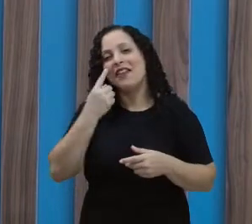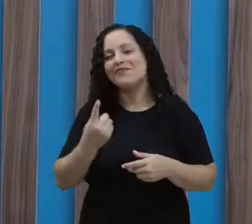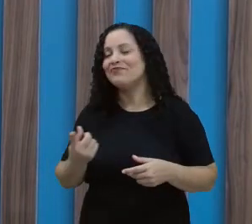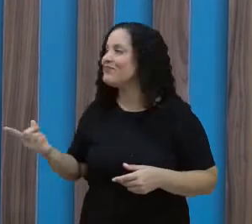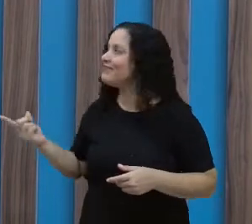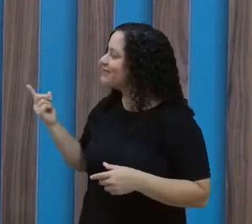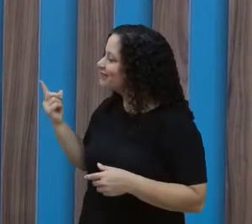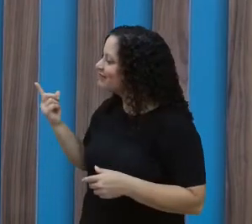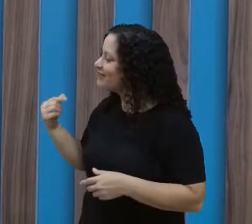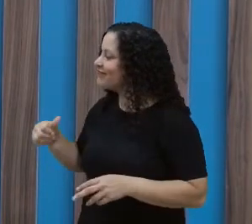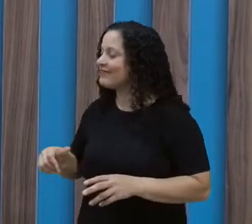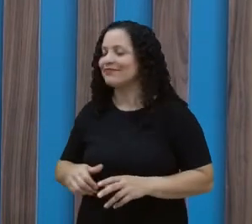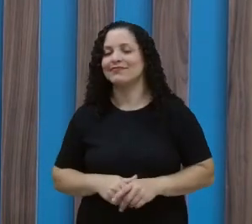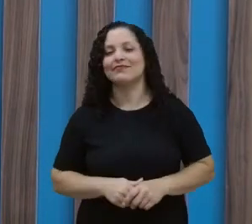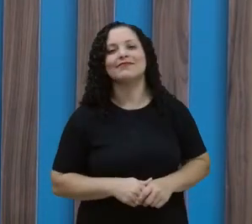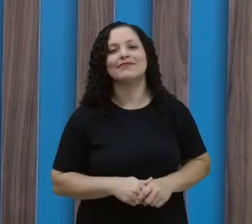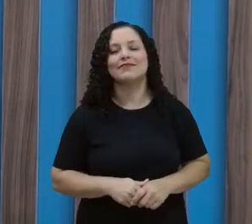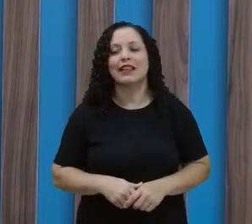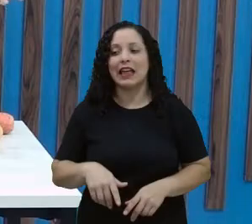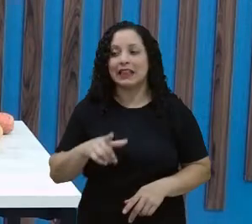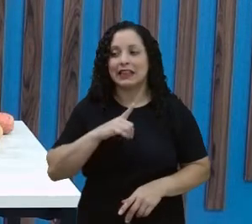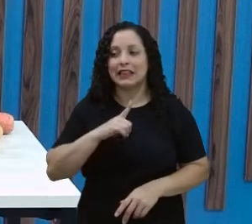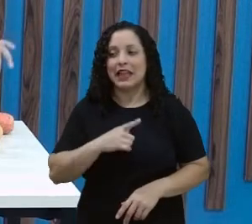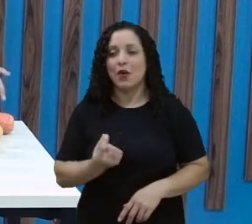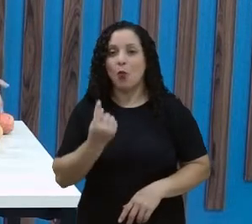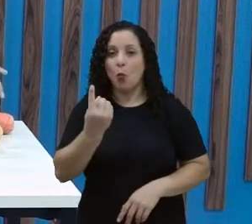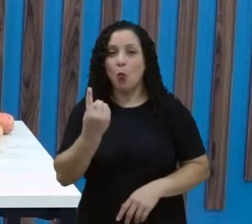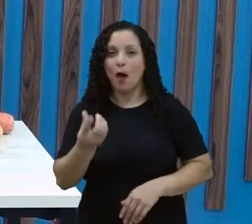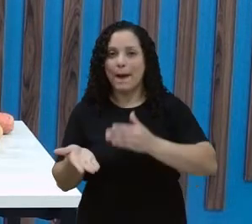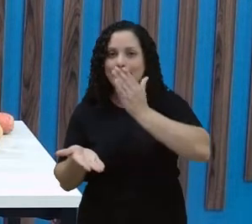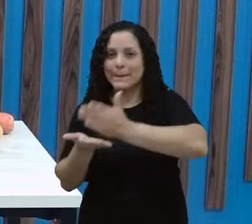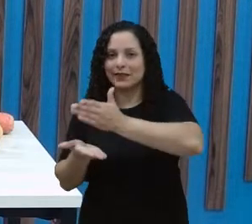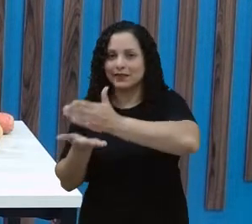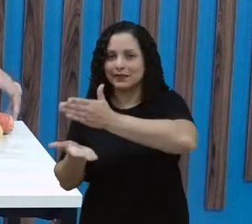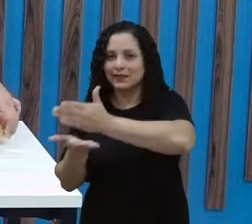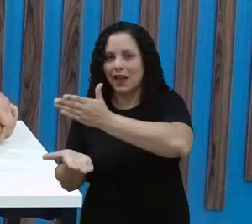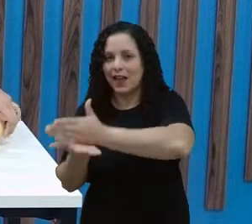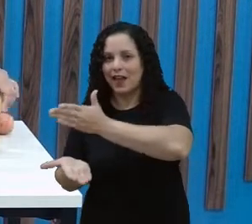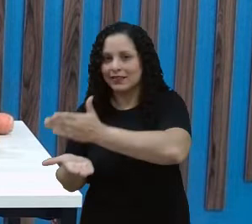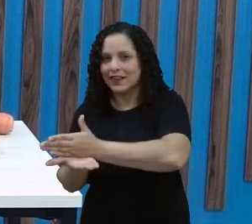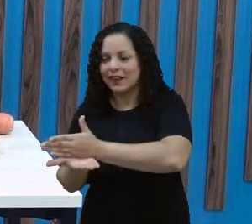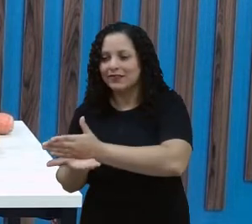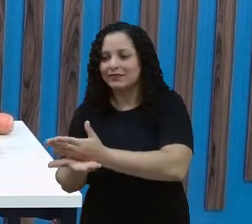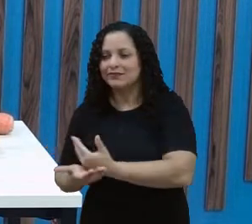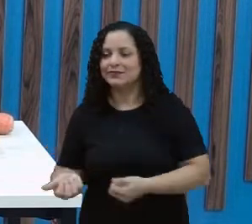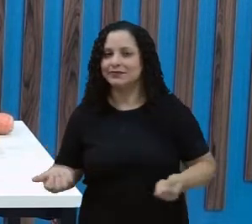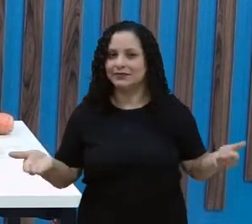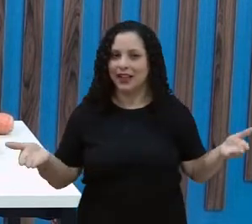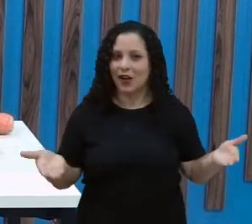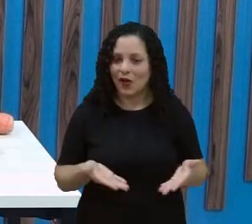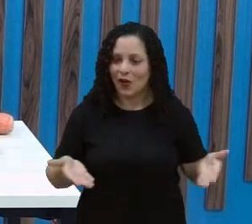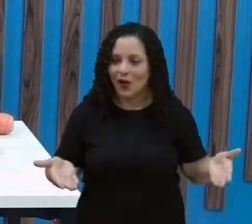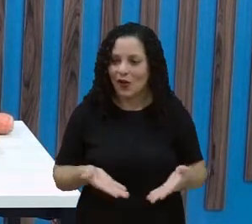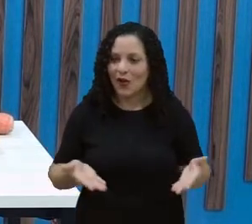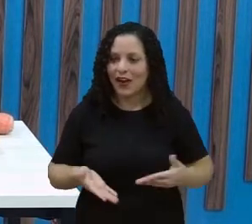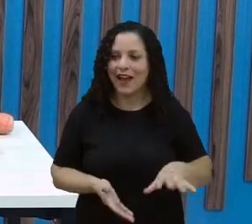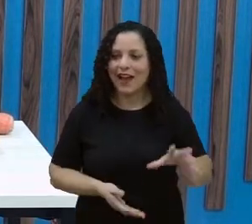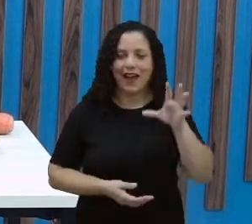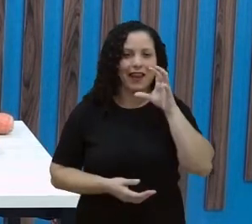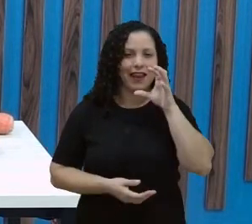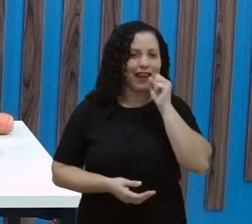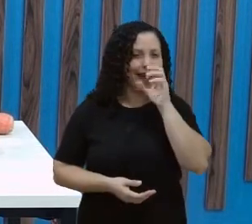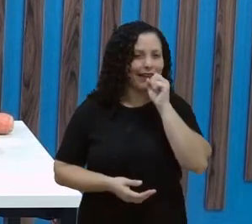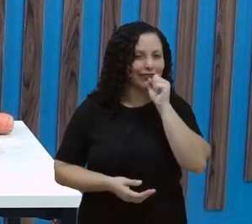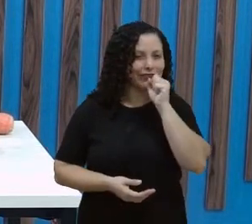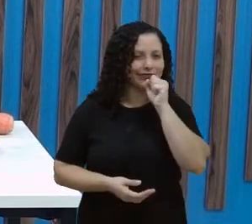Escolha aqui. Uma batata e uma laranja, a laranja crava. A batata maior ou a batata A menor, a menor. A menor. E Mas é que vai pesar menos, eu